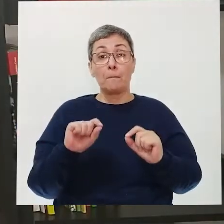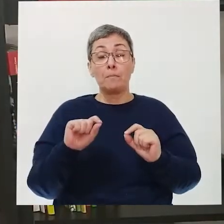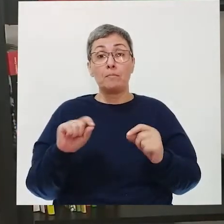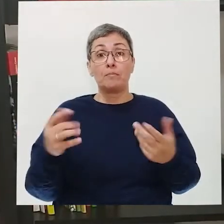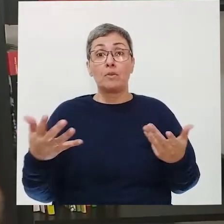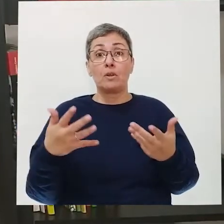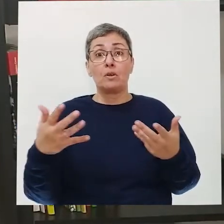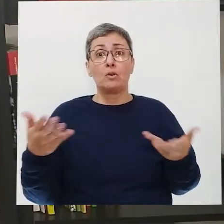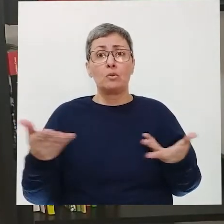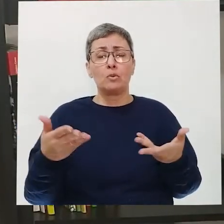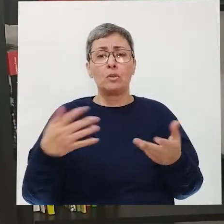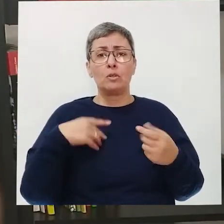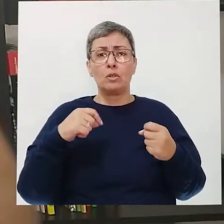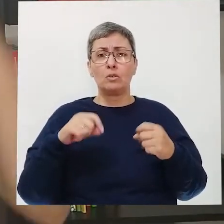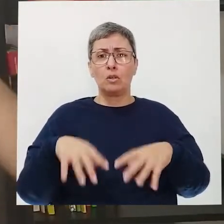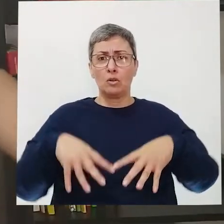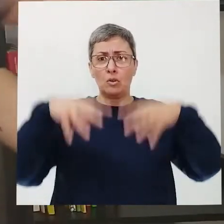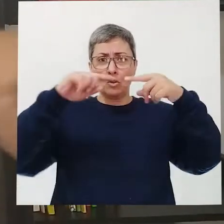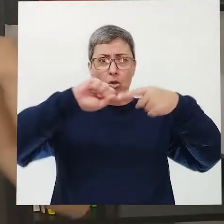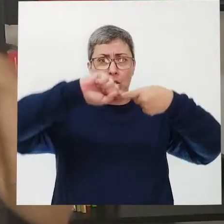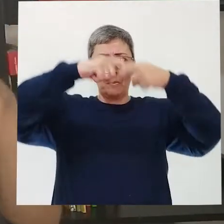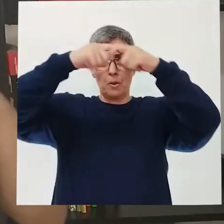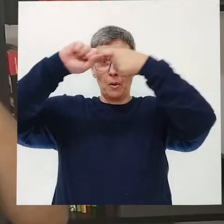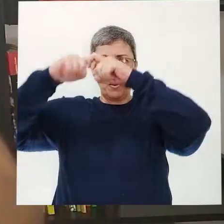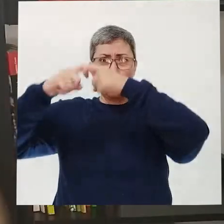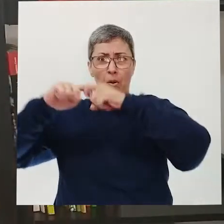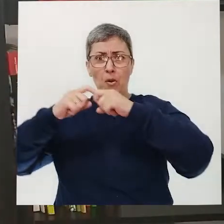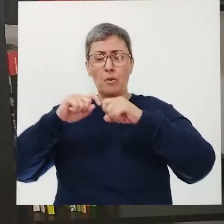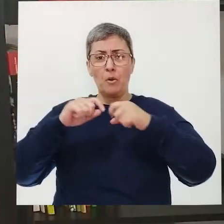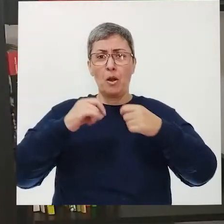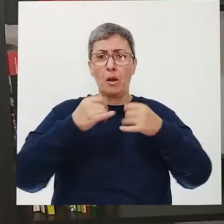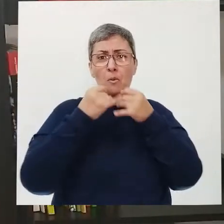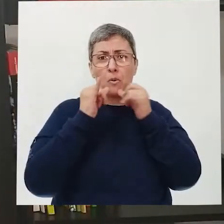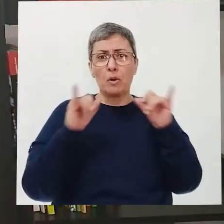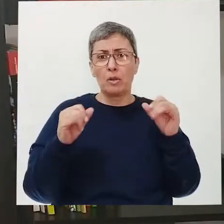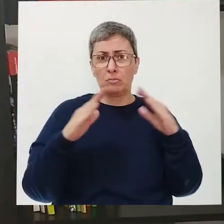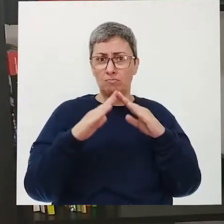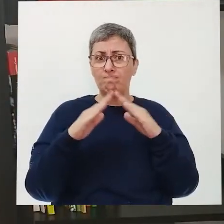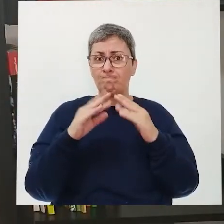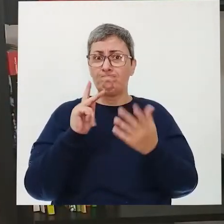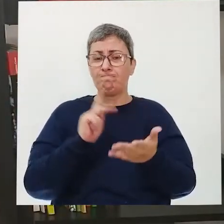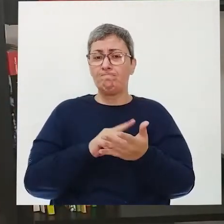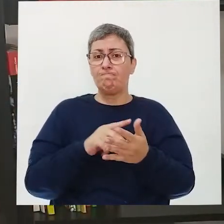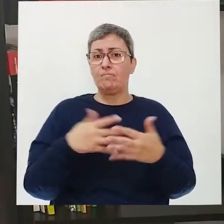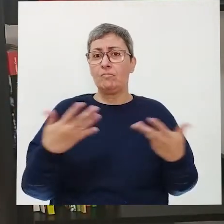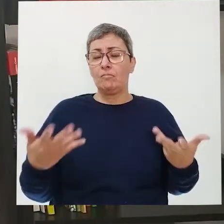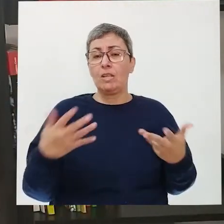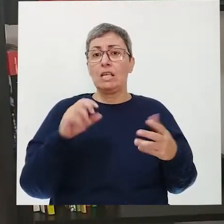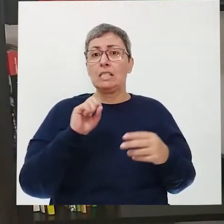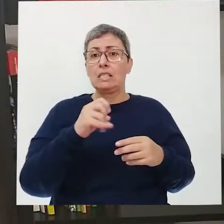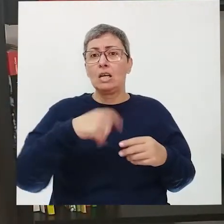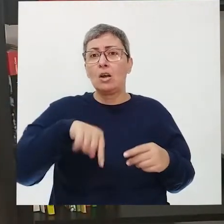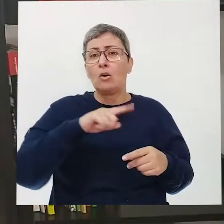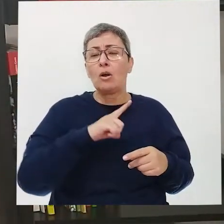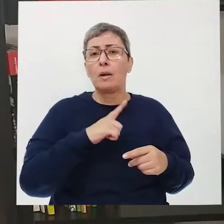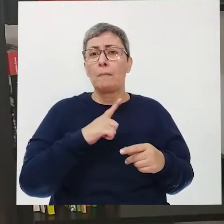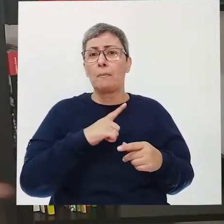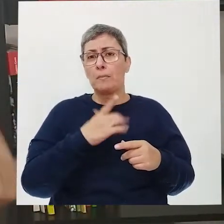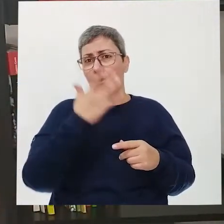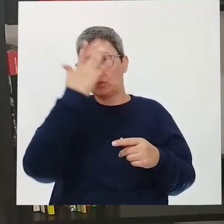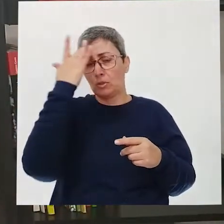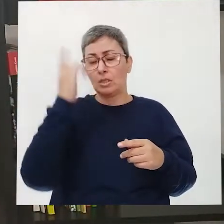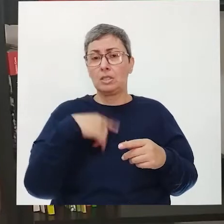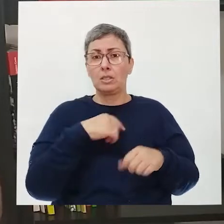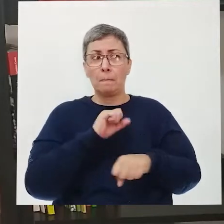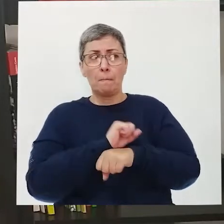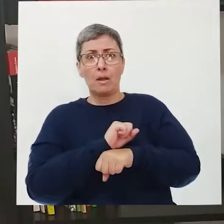hoje em dia, aquelas cercas de arame farpado, cercas elétricas em muitas casas, não é verdade? Se alguém tentar, por exemplo,